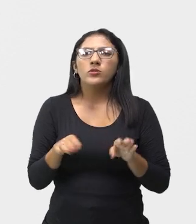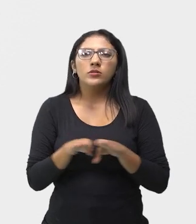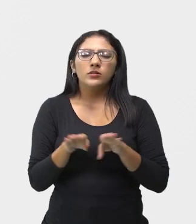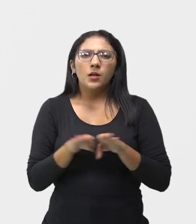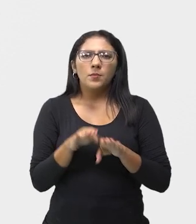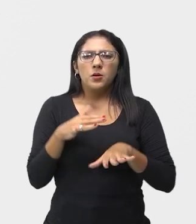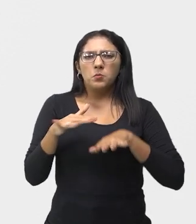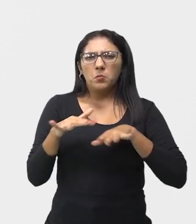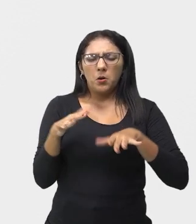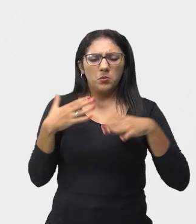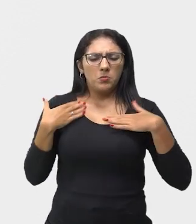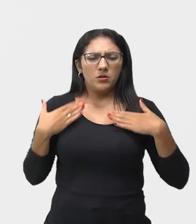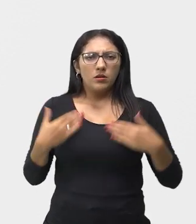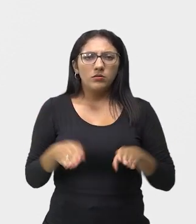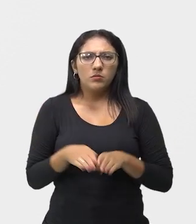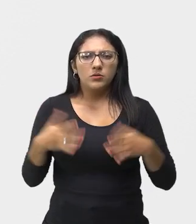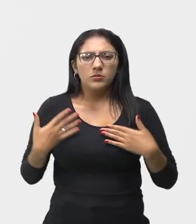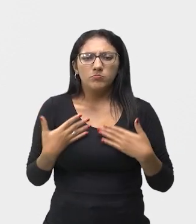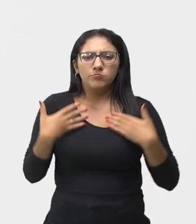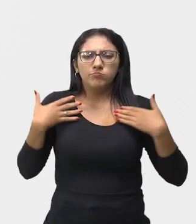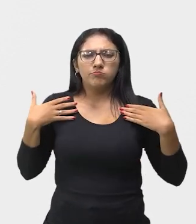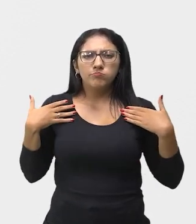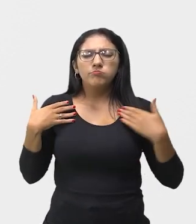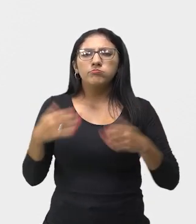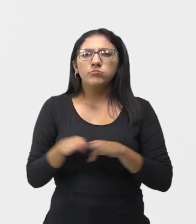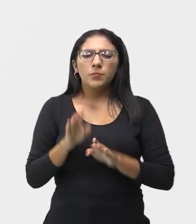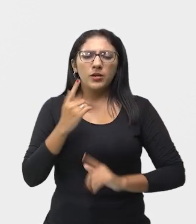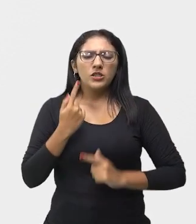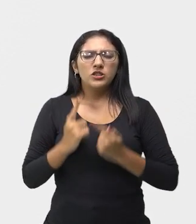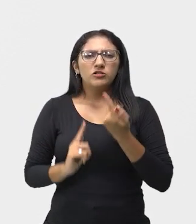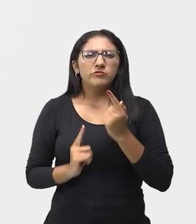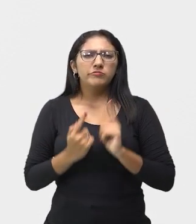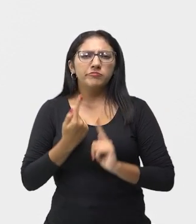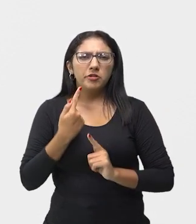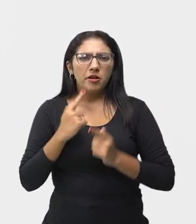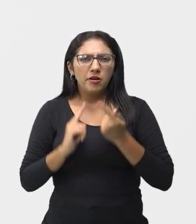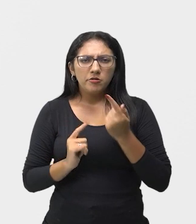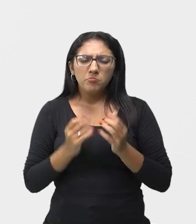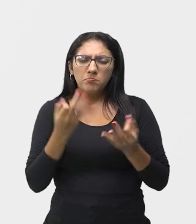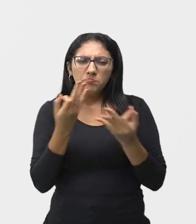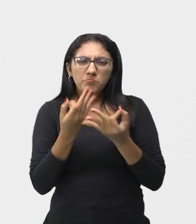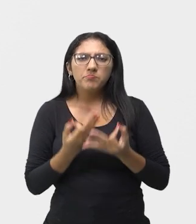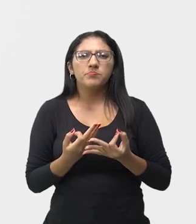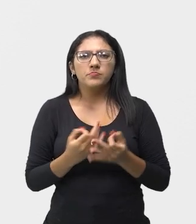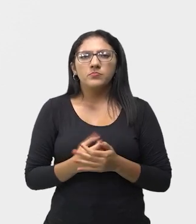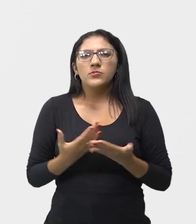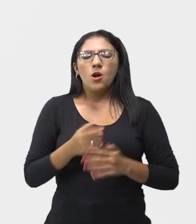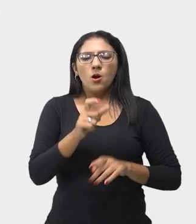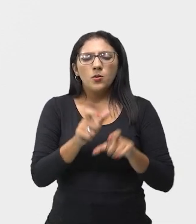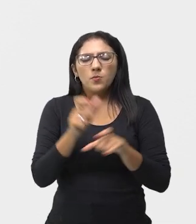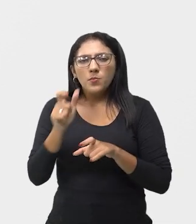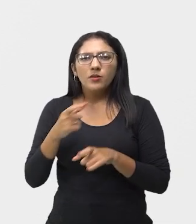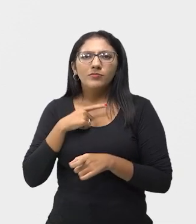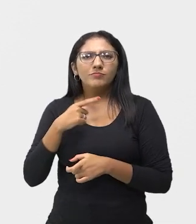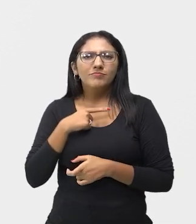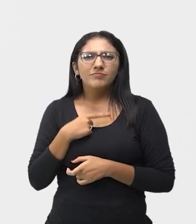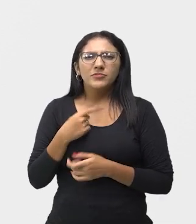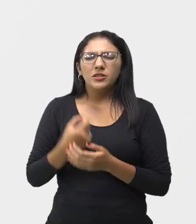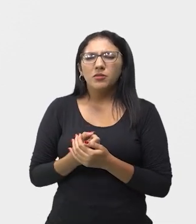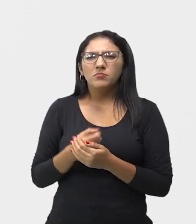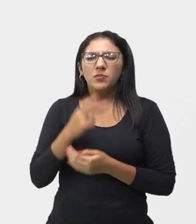se movimentar, posturas corporais e gestos bem marcados. Então, esses personagens eram muito